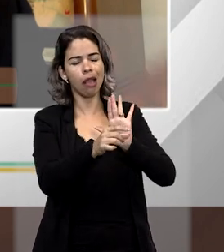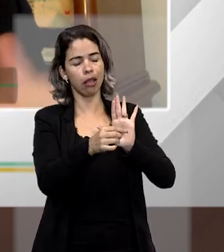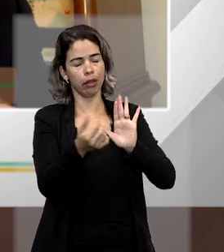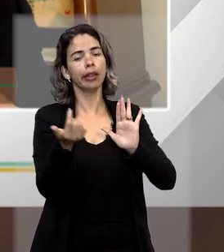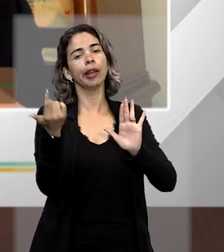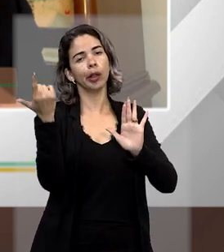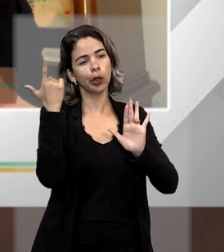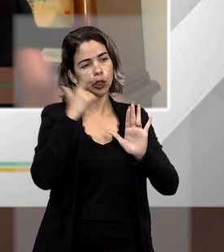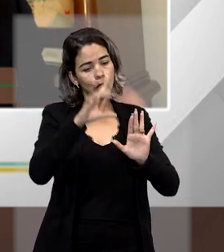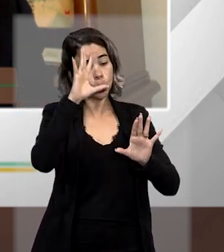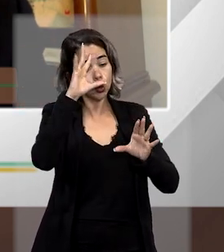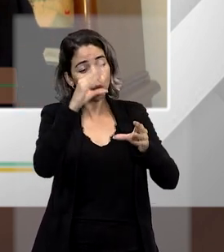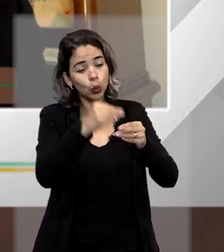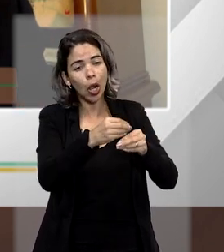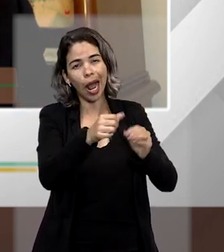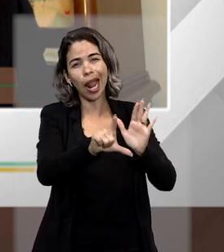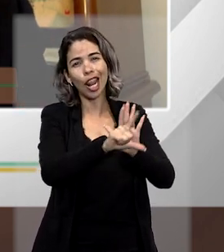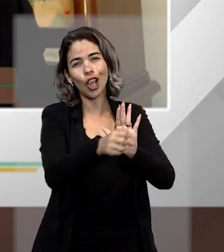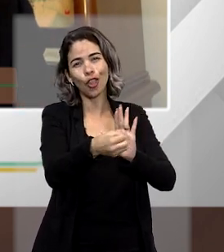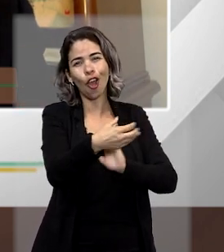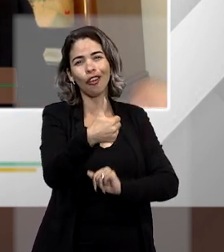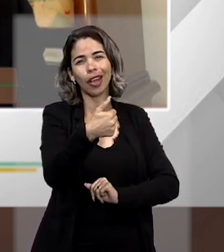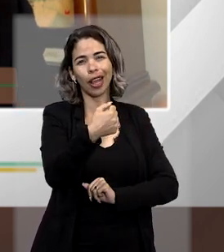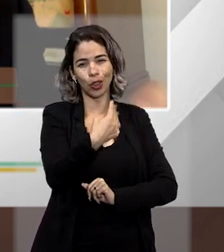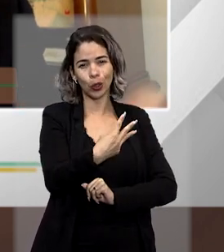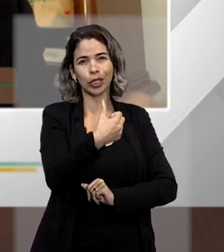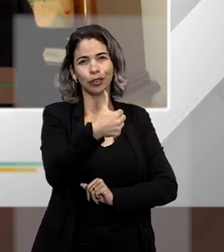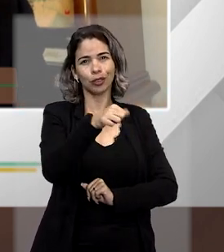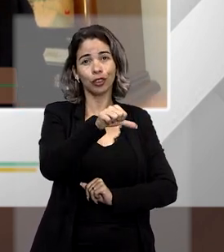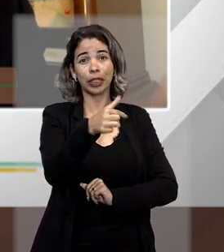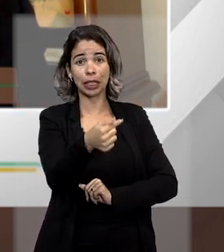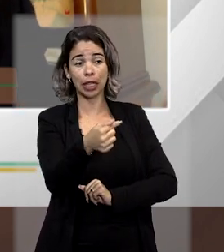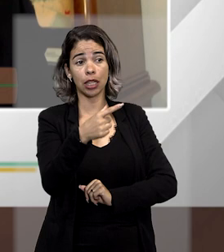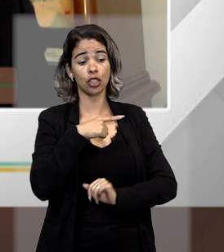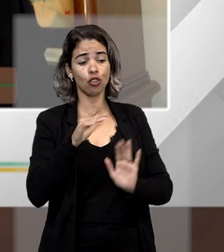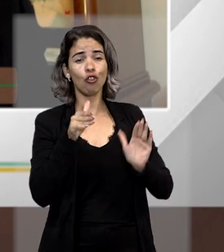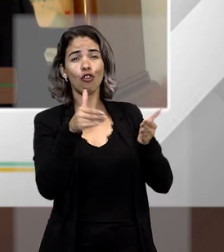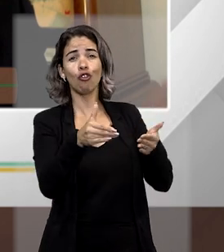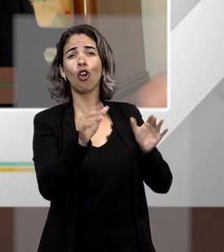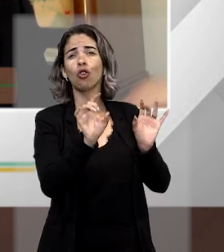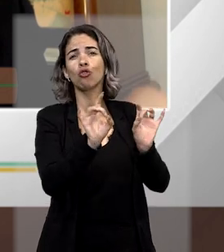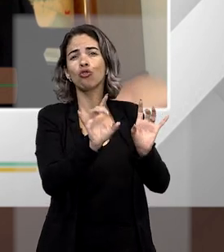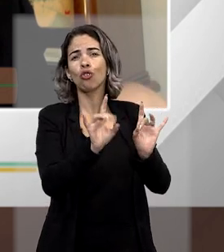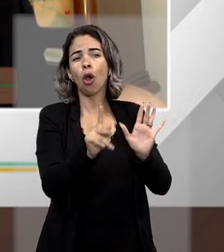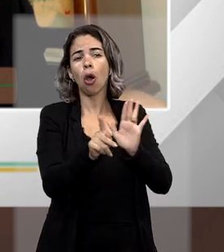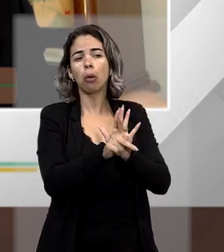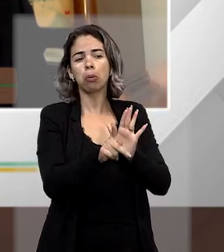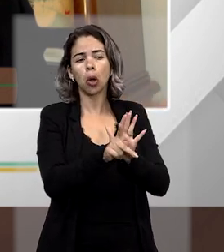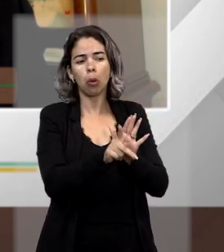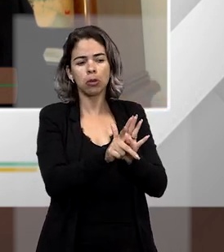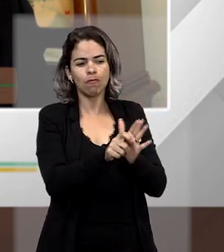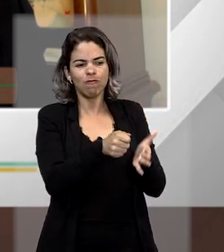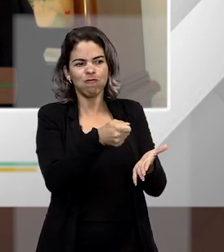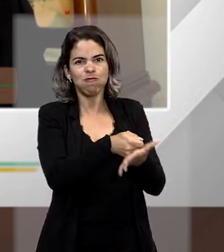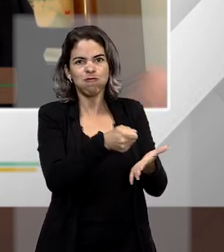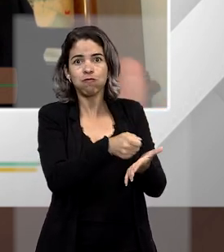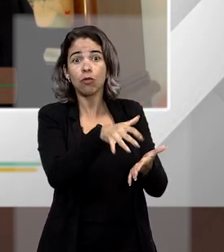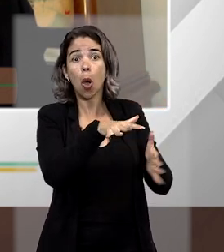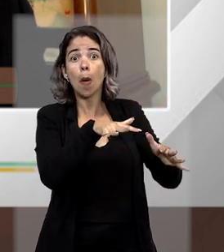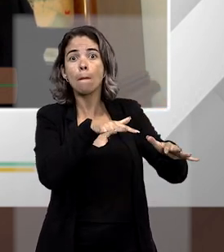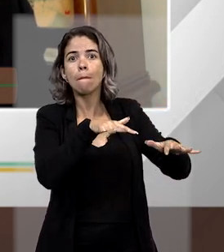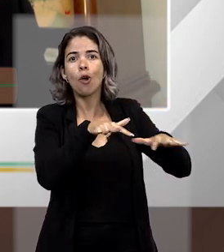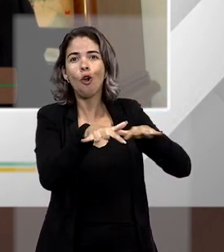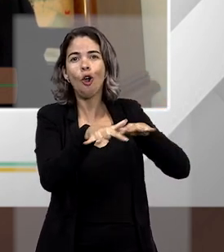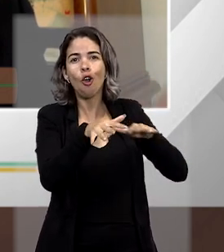culminaram nesta Lei 14197, a gente vai ver que era um foco muito repressivo de movimentos